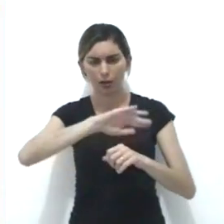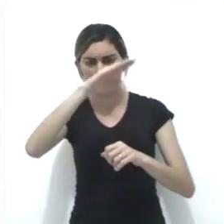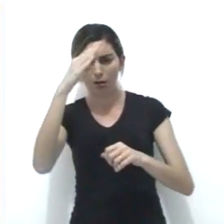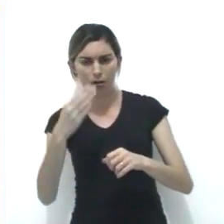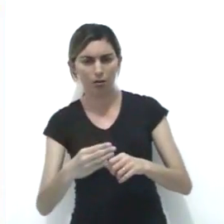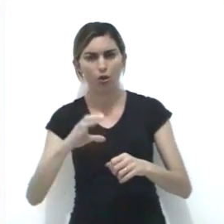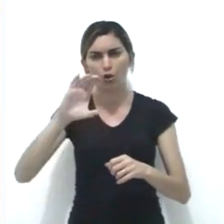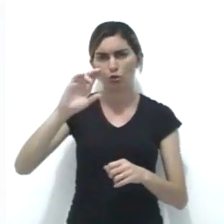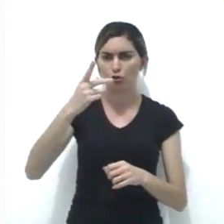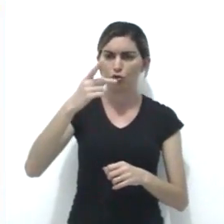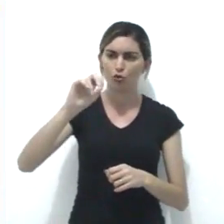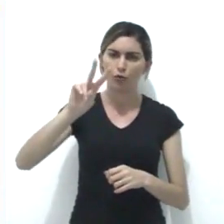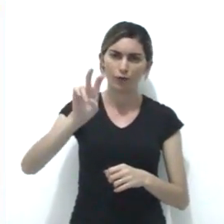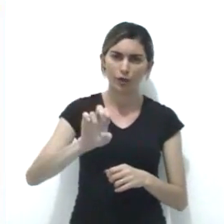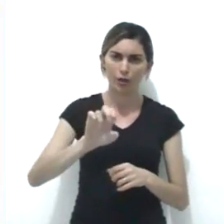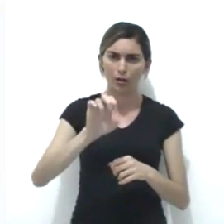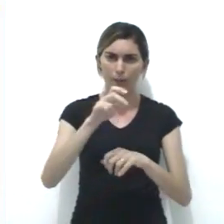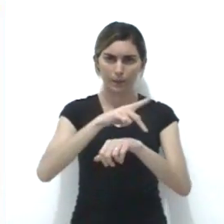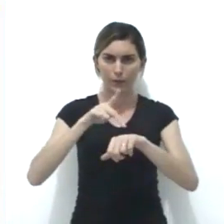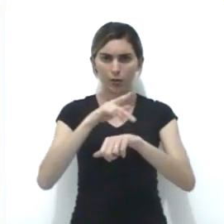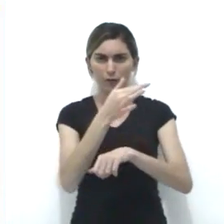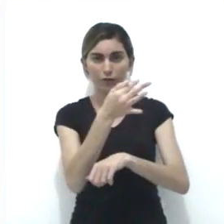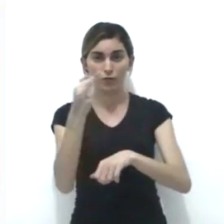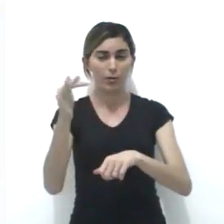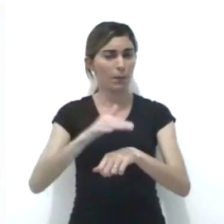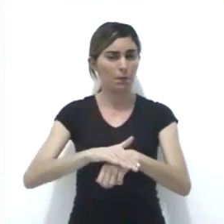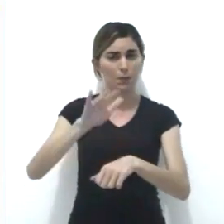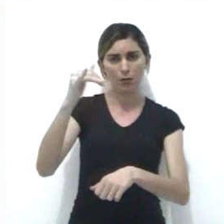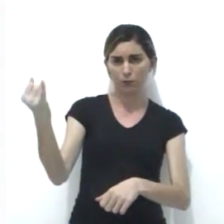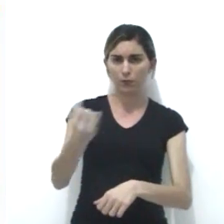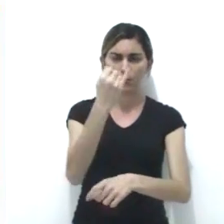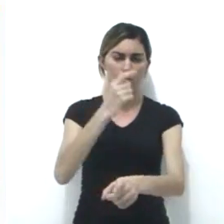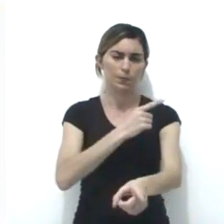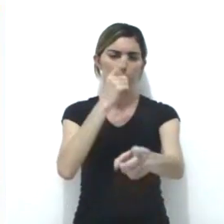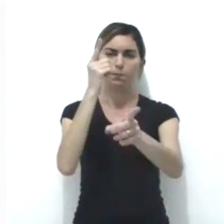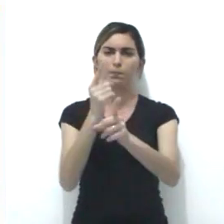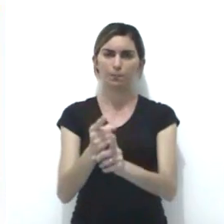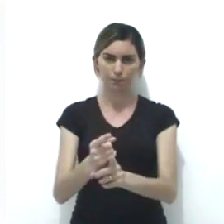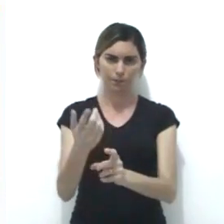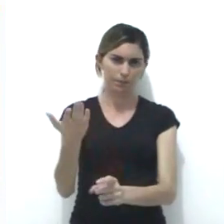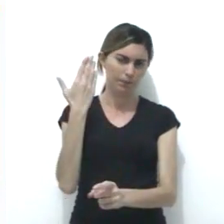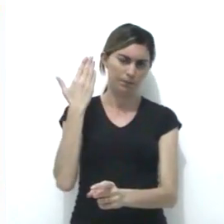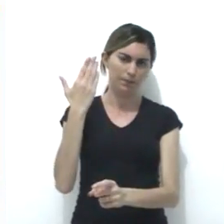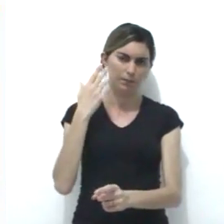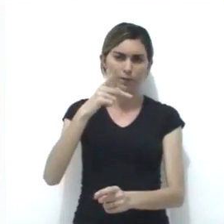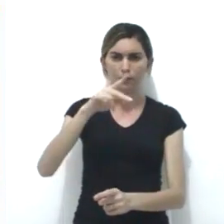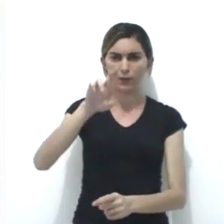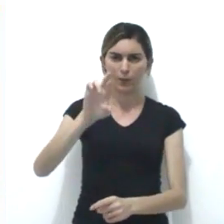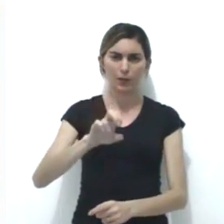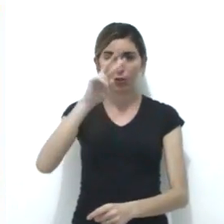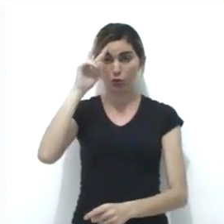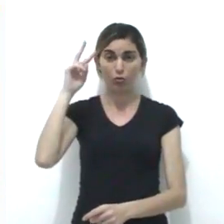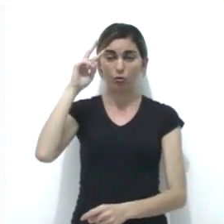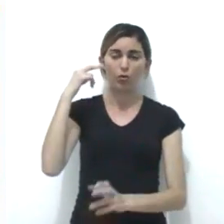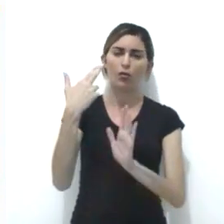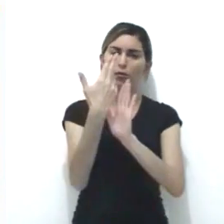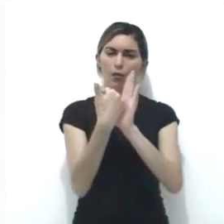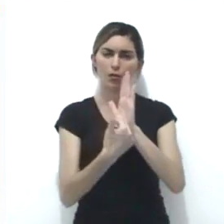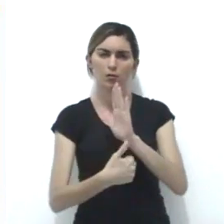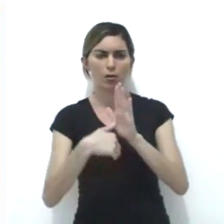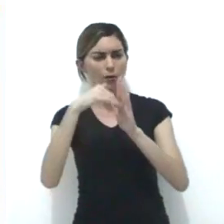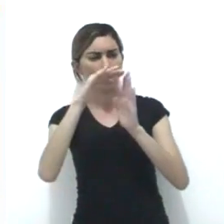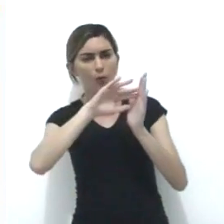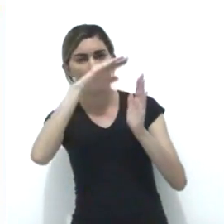imagens da caverna de Chauvet, na França, uma das mais importantes descobertas pré-históricas. Os desenhos dessa